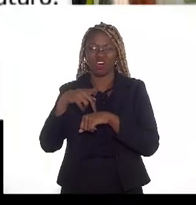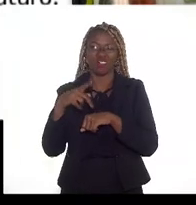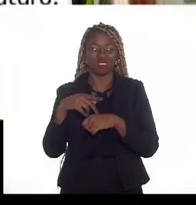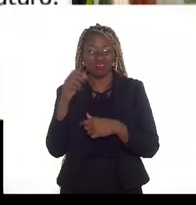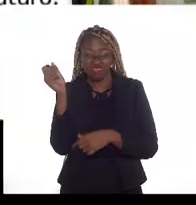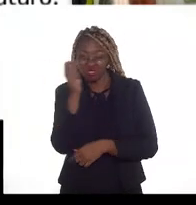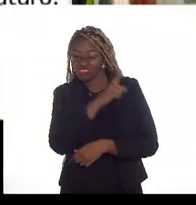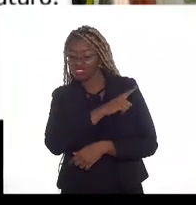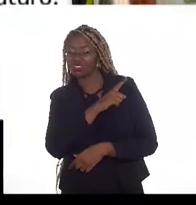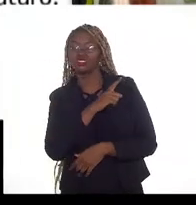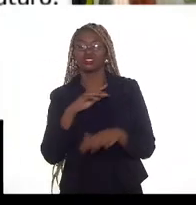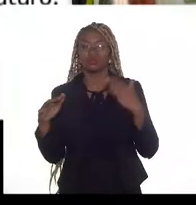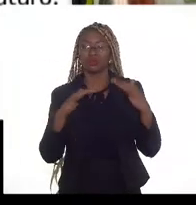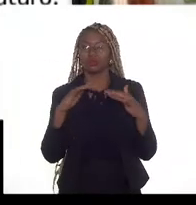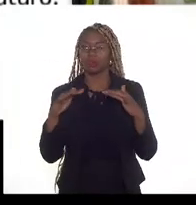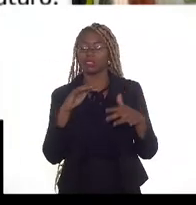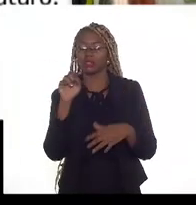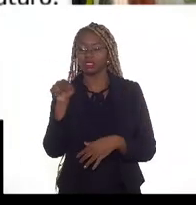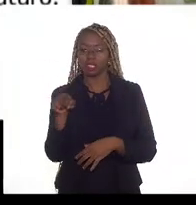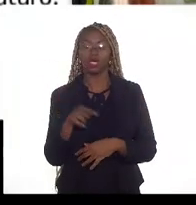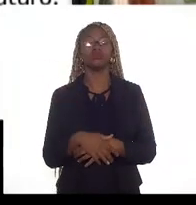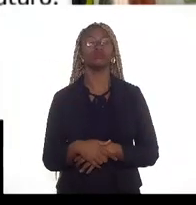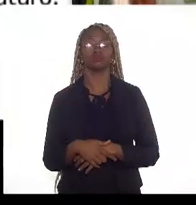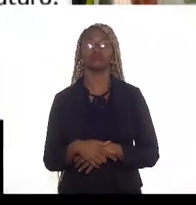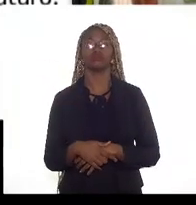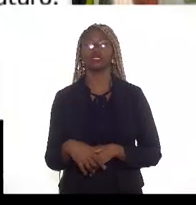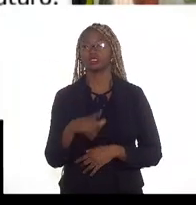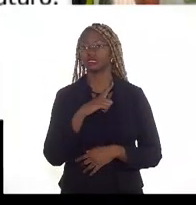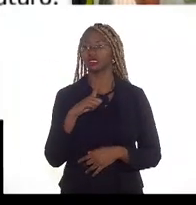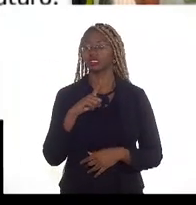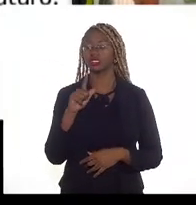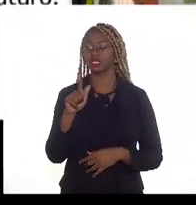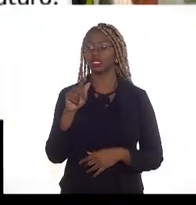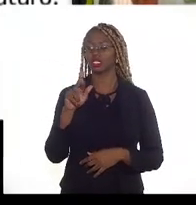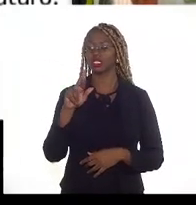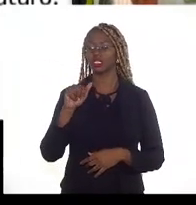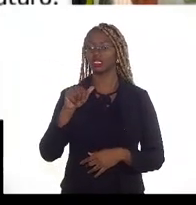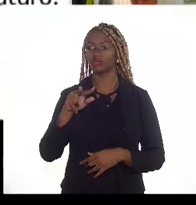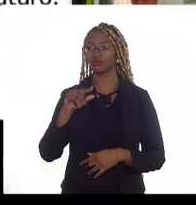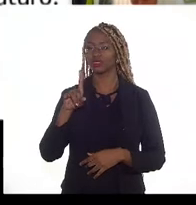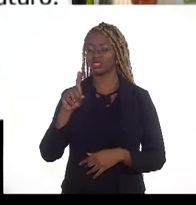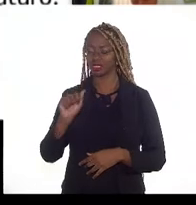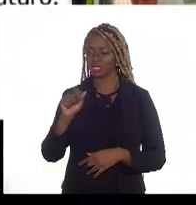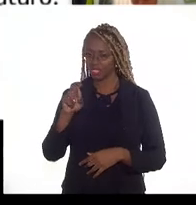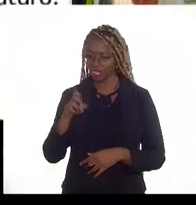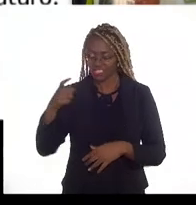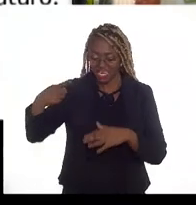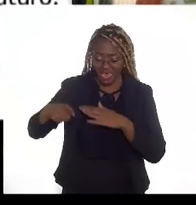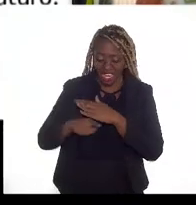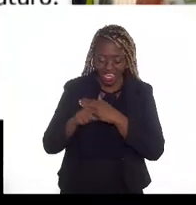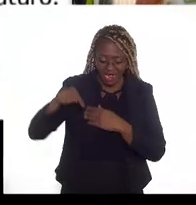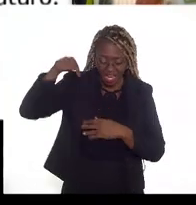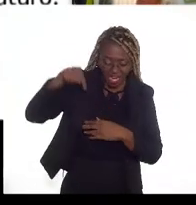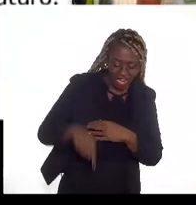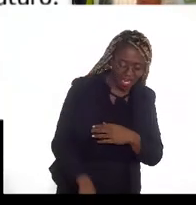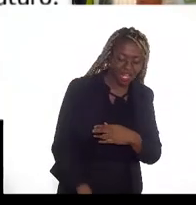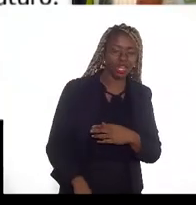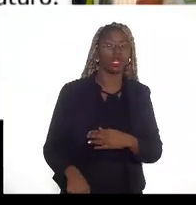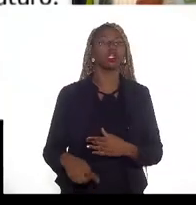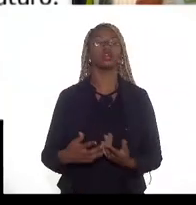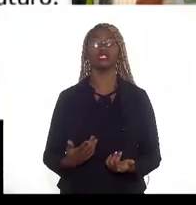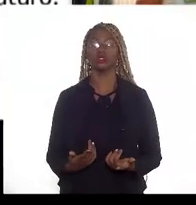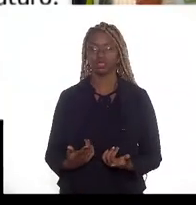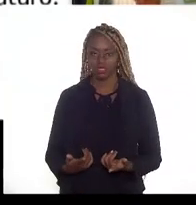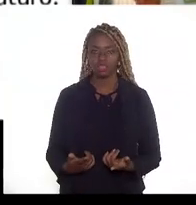ele se movimentar ali e depois vencer toda a gravidade, o fluido que está lá embaixo no subsolo, vencer toda a gravidade e chegar